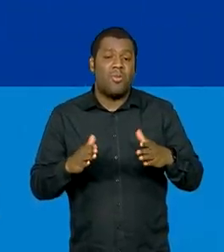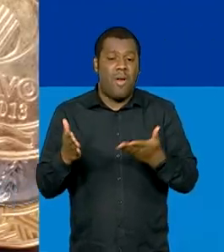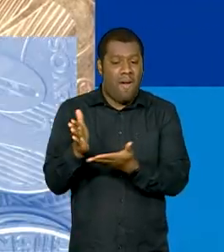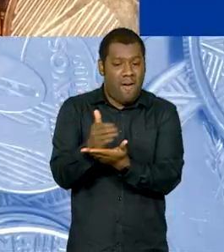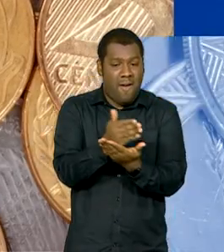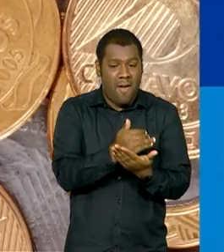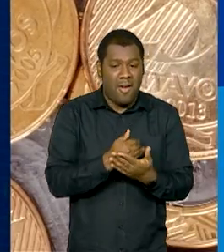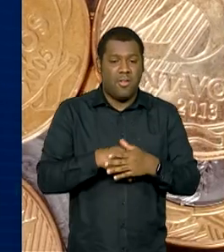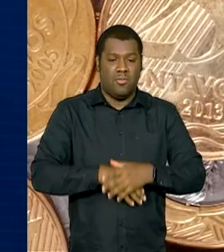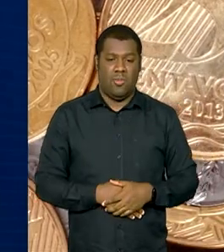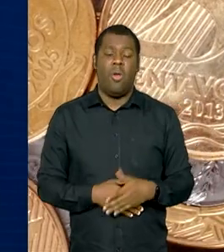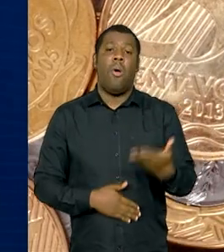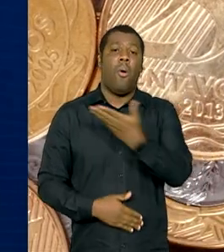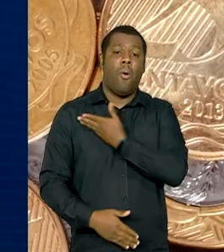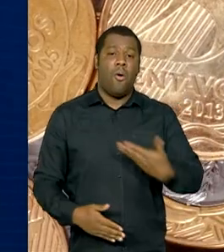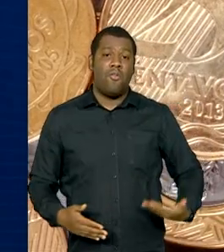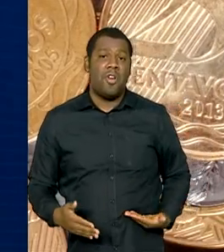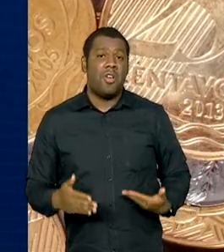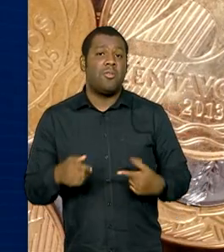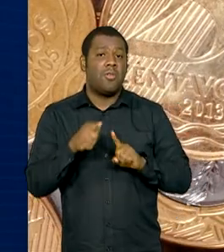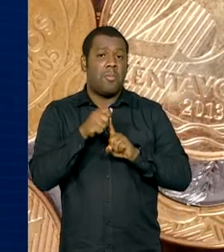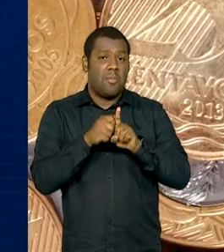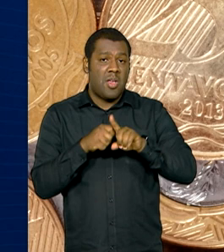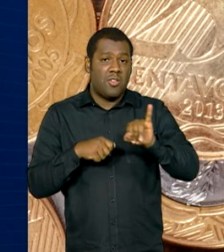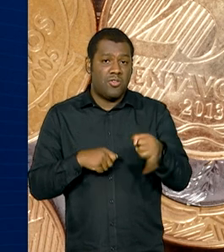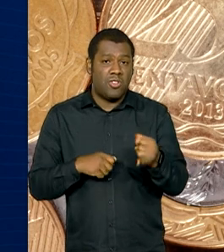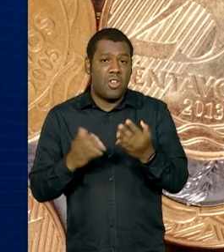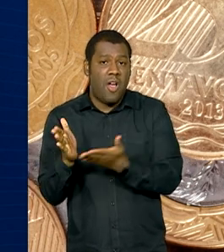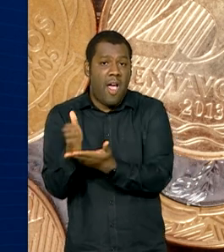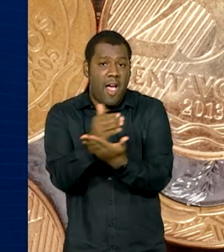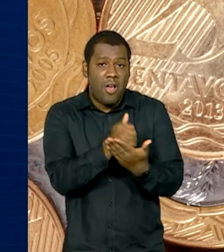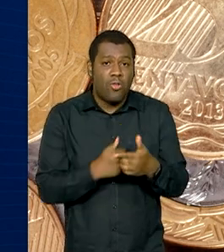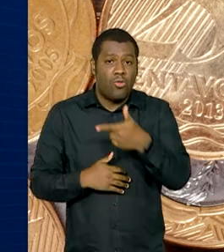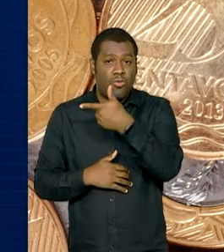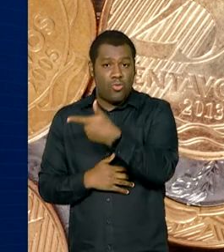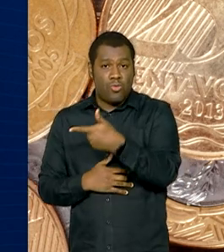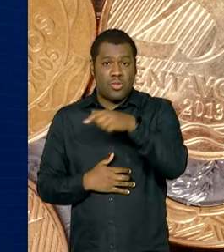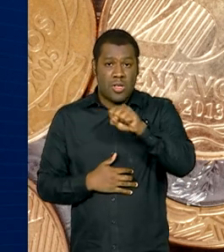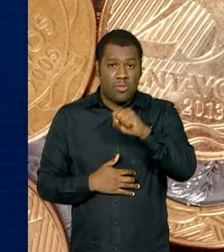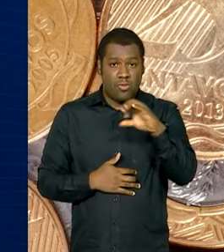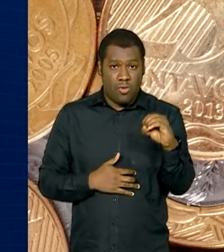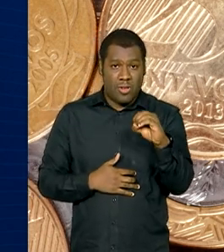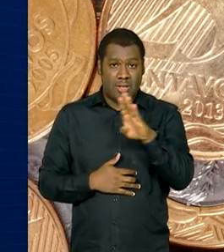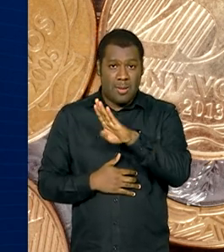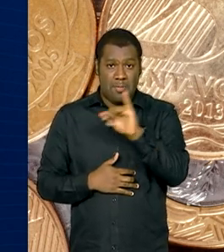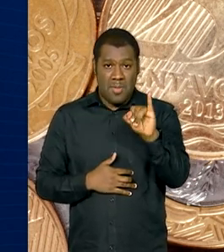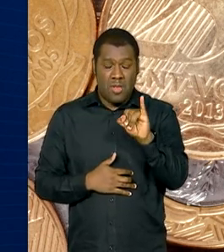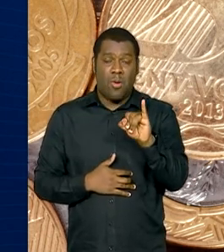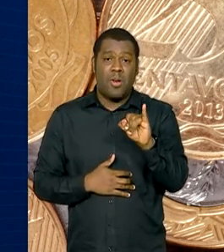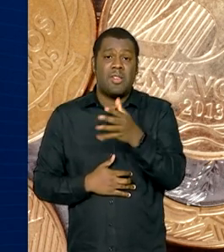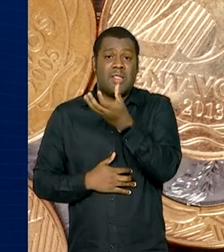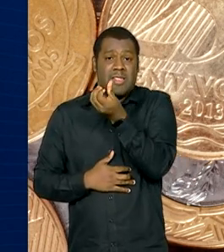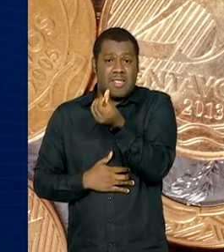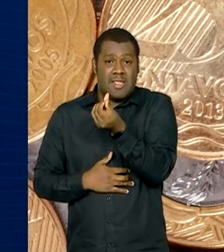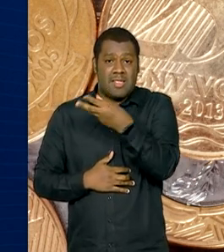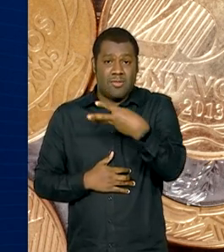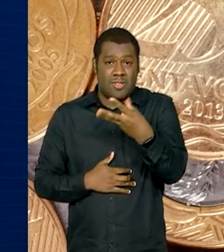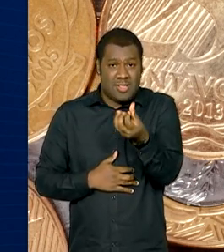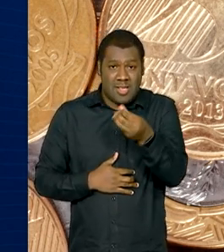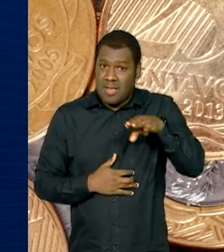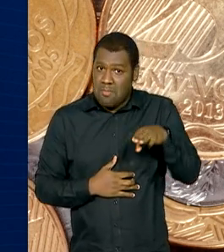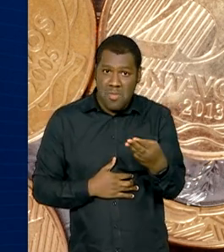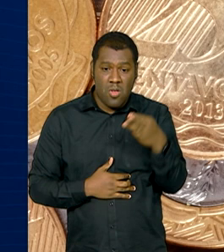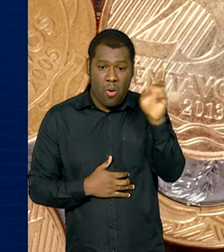No total, o governo arrecadou em janeiro 280 bilhões 636 milhões